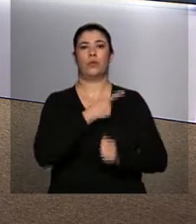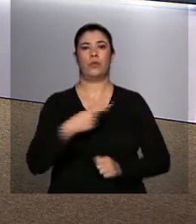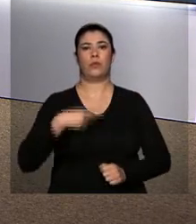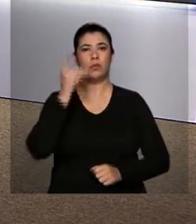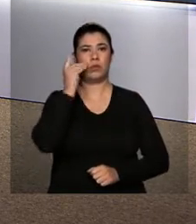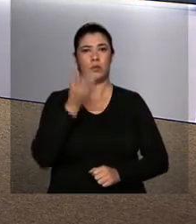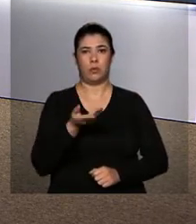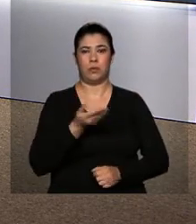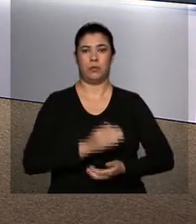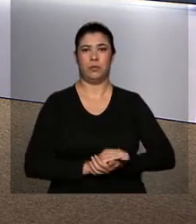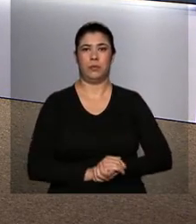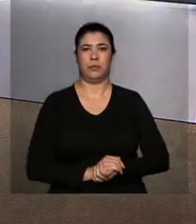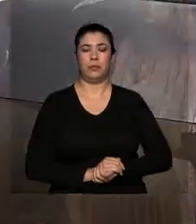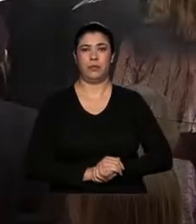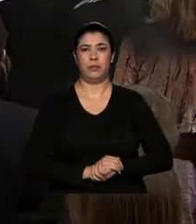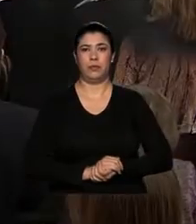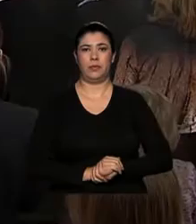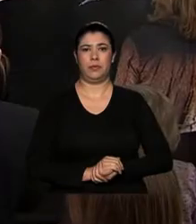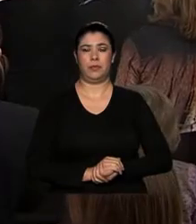Rousseff.